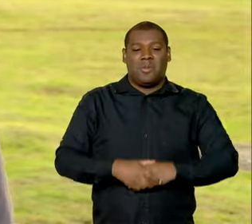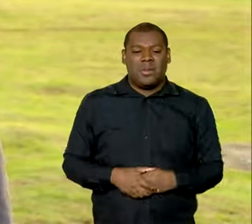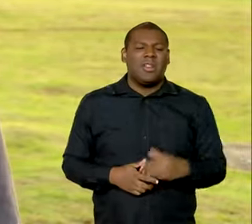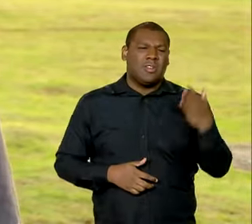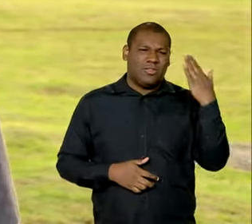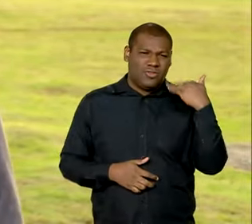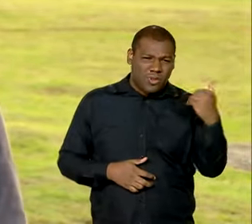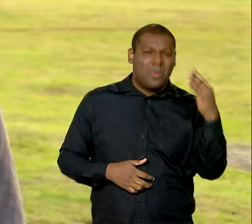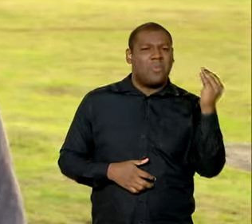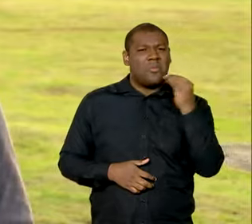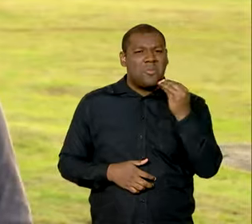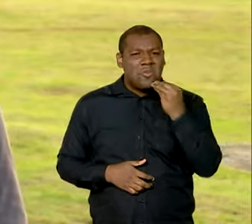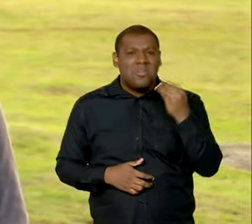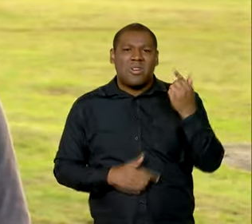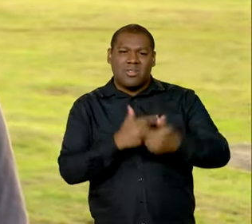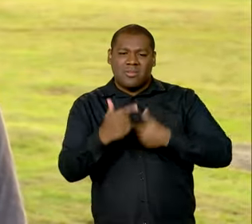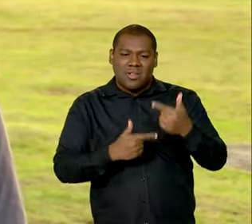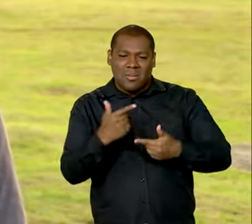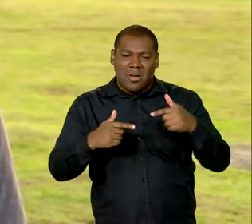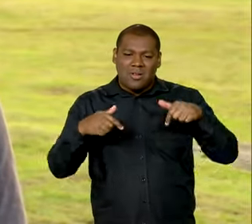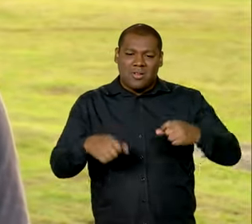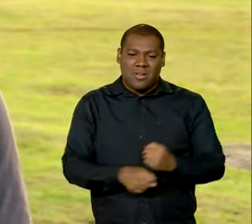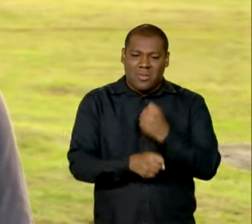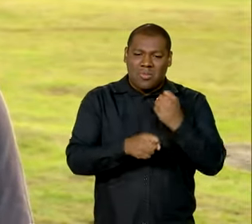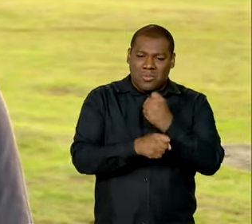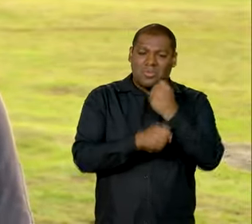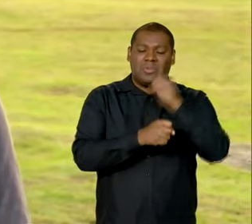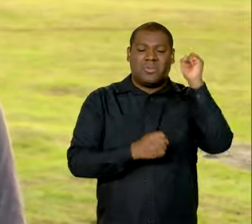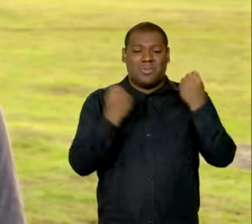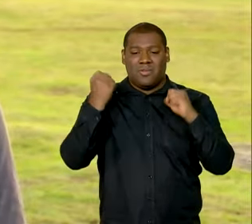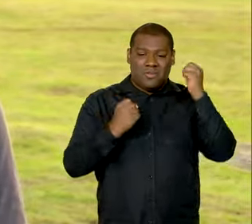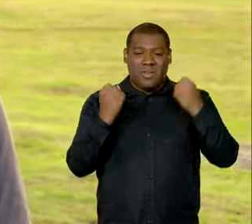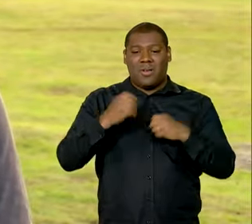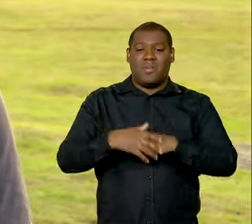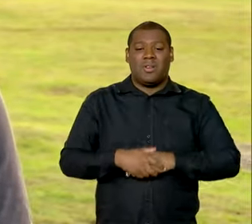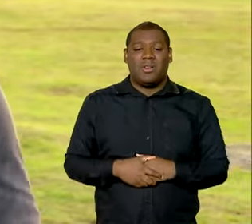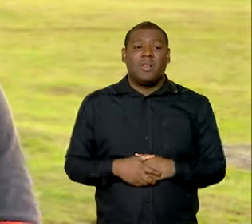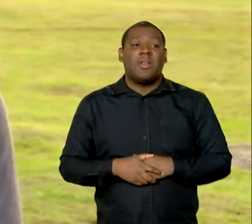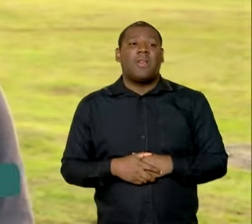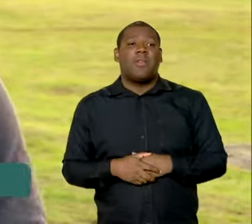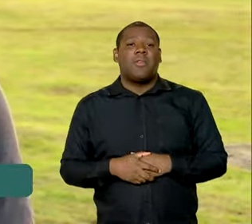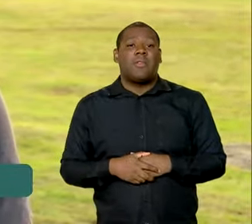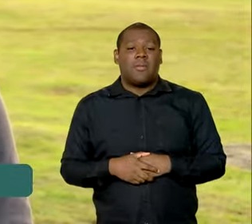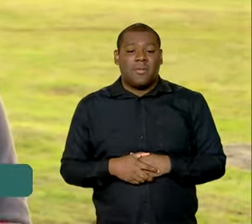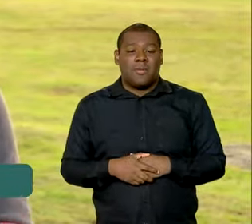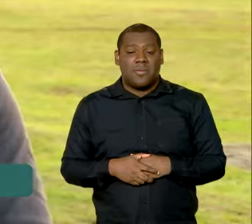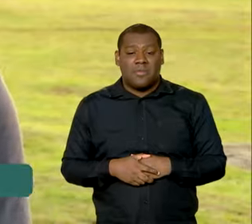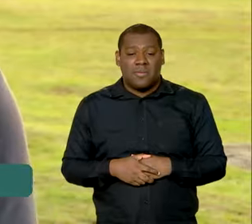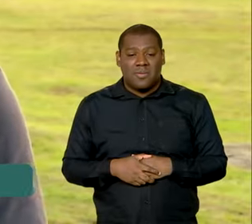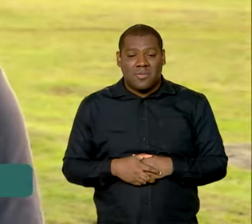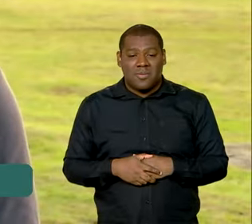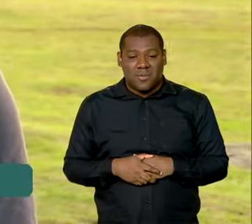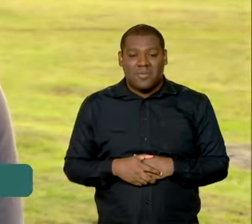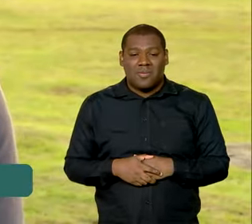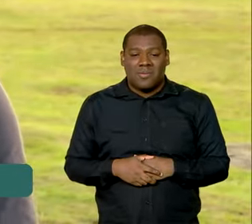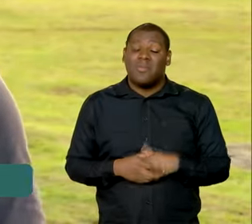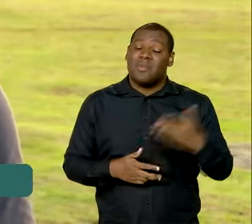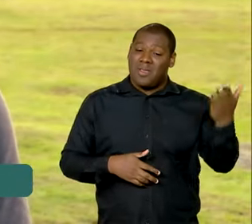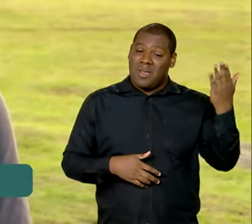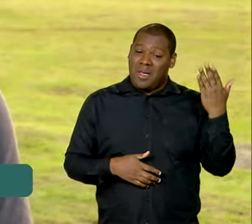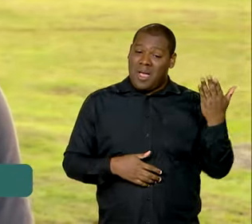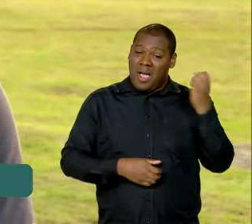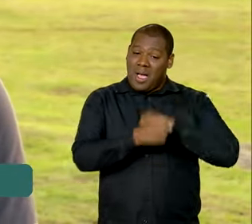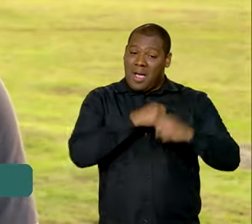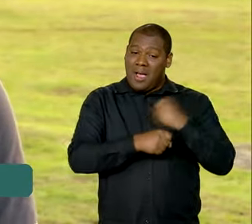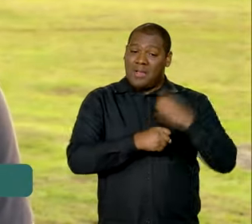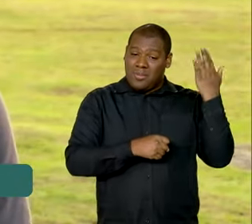me desloquei para cá, peguei a obra lá, acho que do início, do ano passado, e agora vem dizer que eu estou quase que entregando a obra, né? Esse galpão aqui